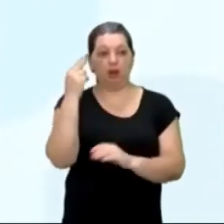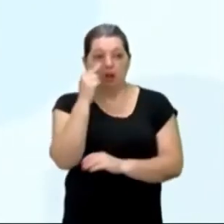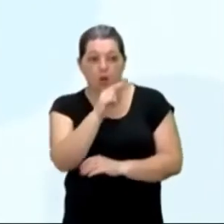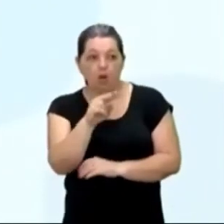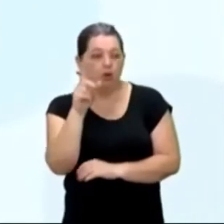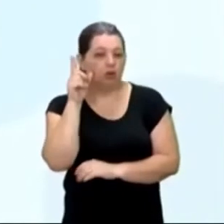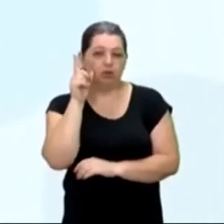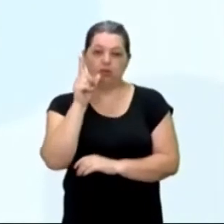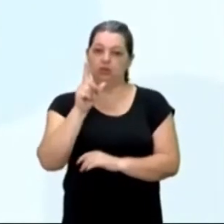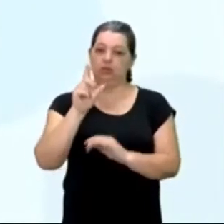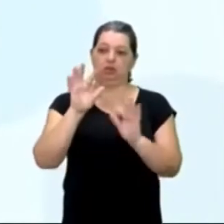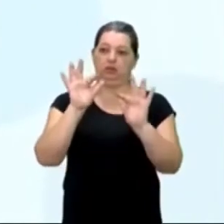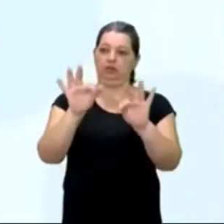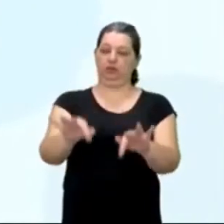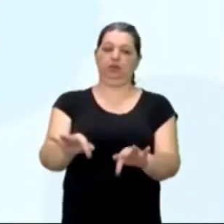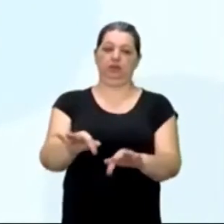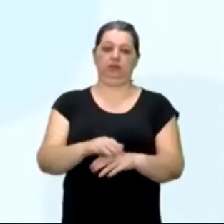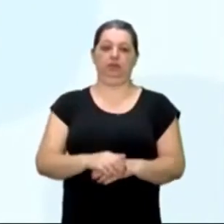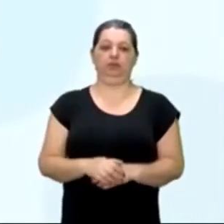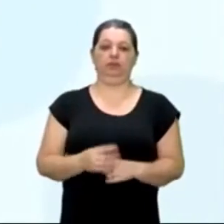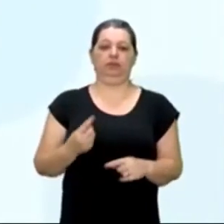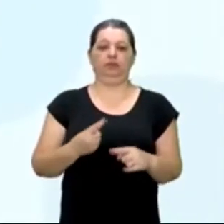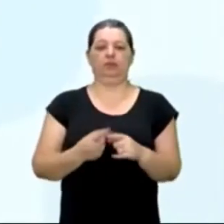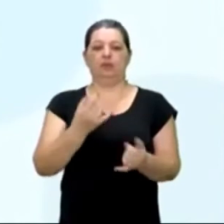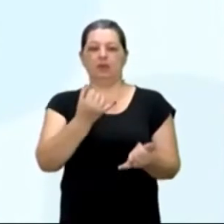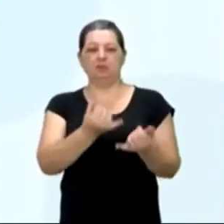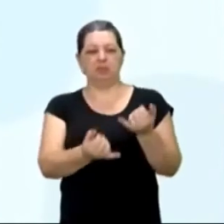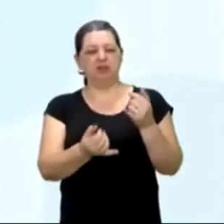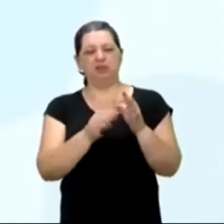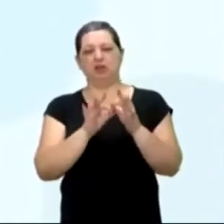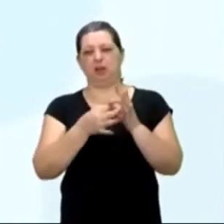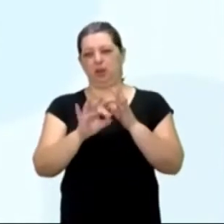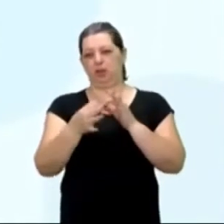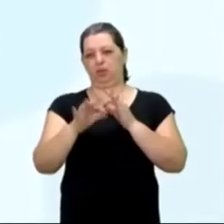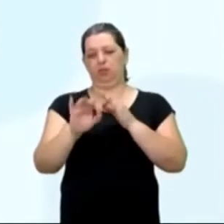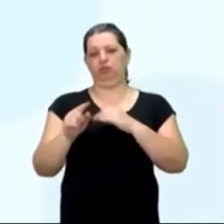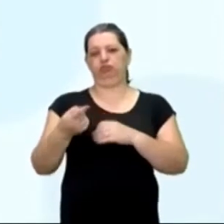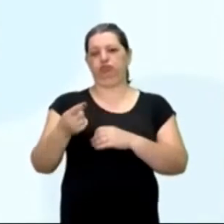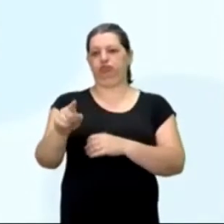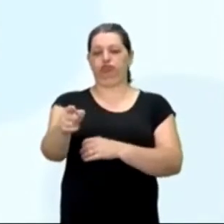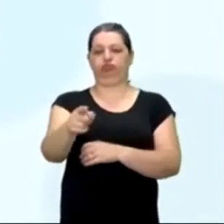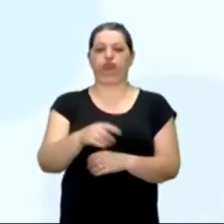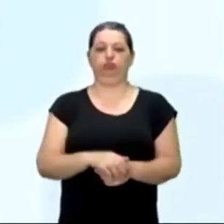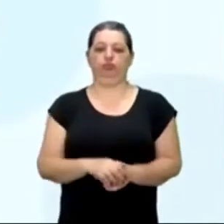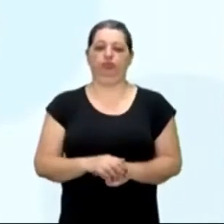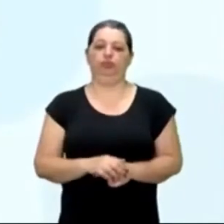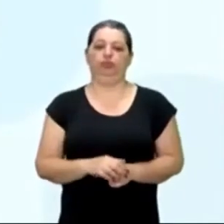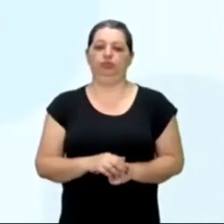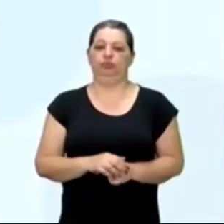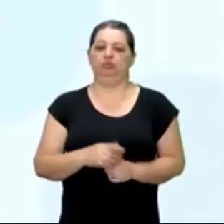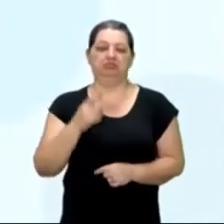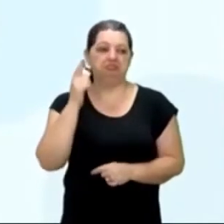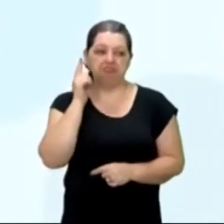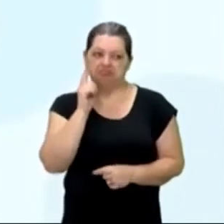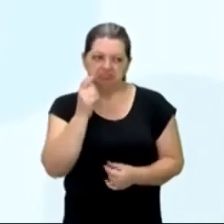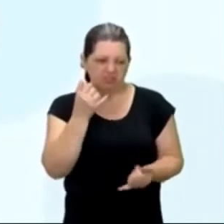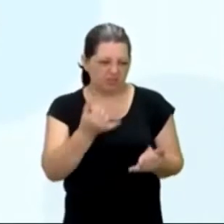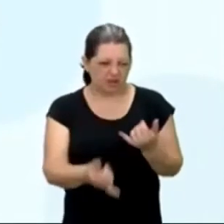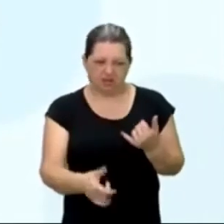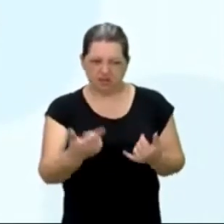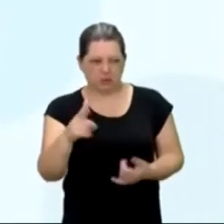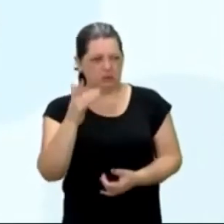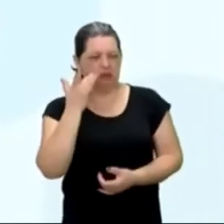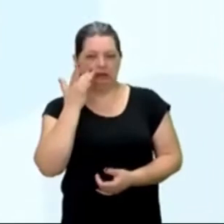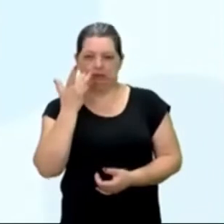ver, senão, terra com arvoredos, que nos parecia, longa, nela, até agora, não podemos saber, haja ouro, nem prata,